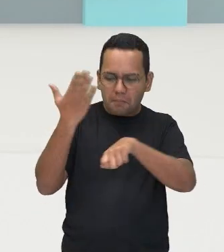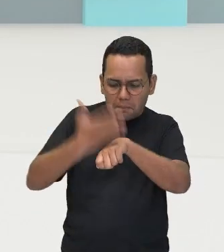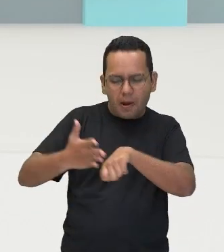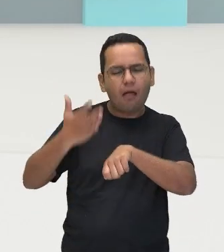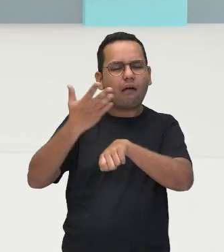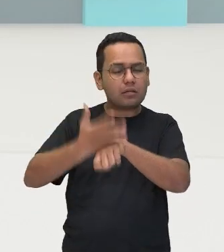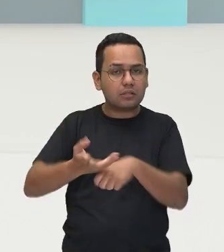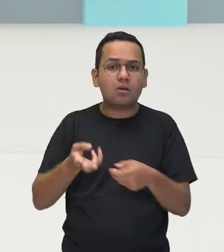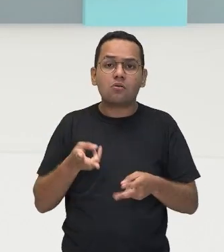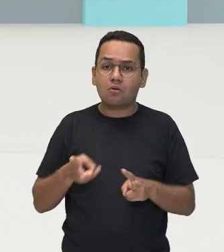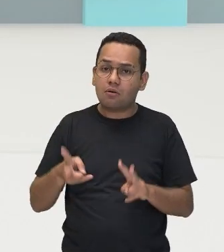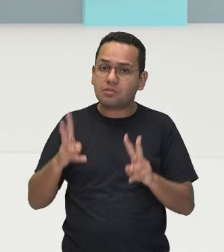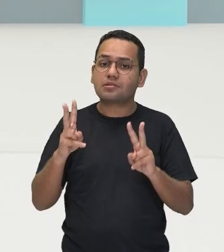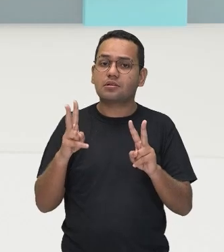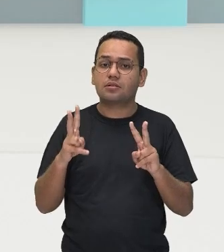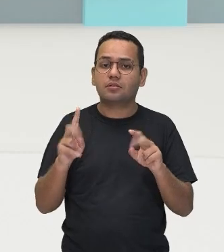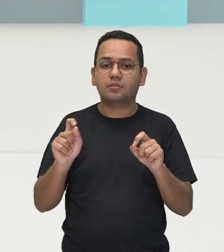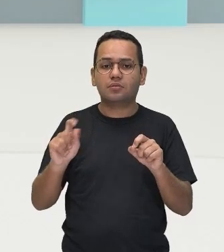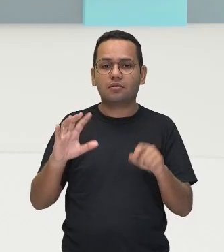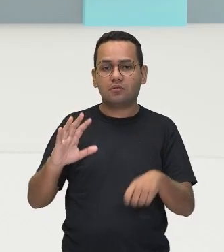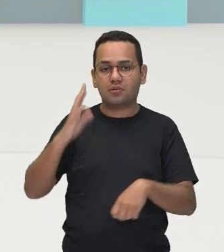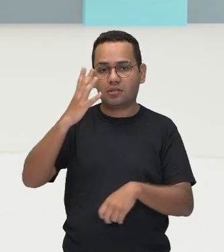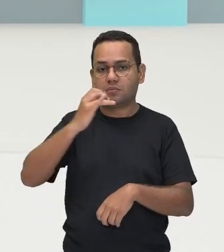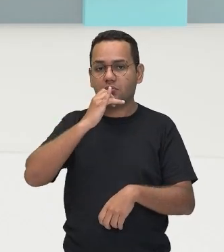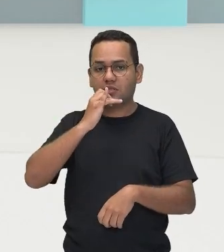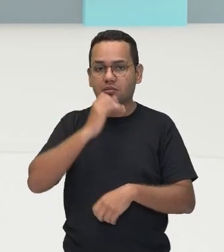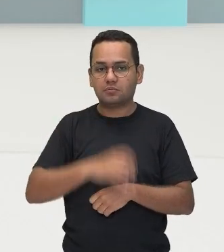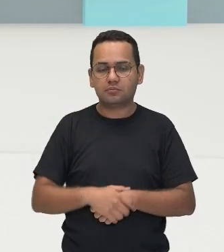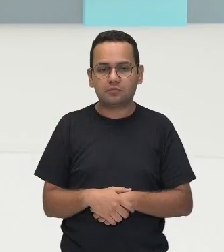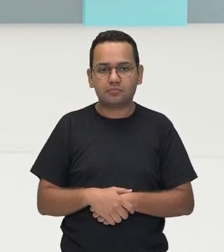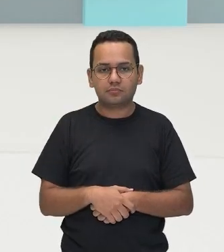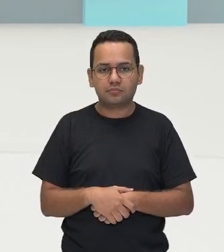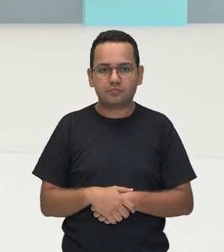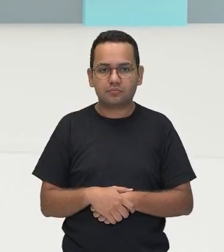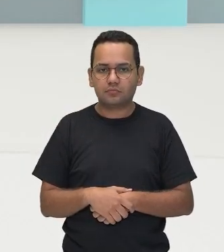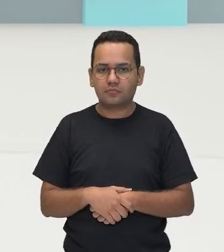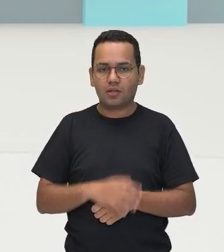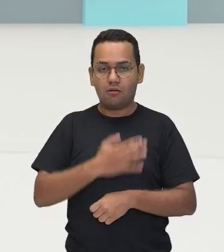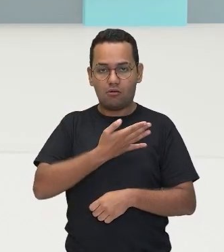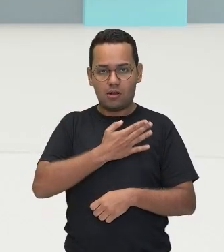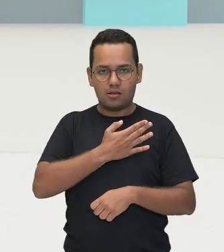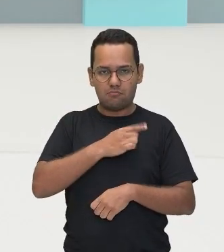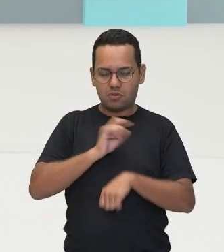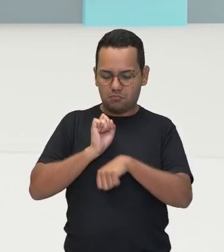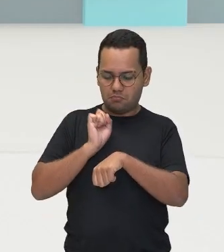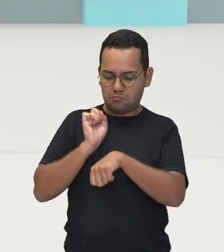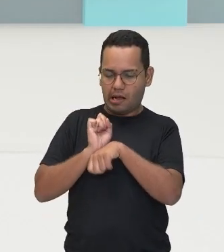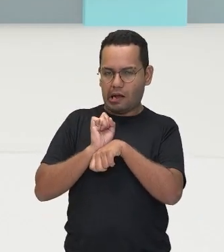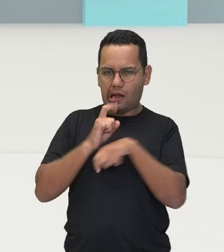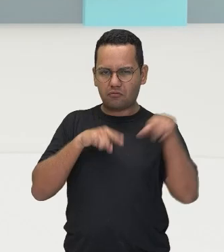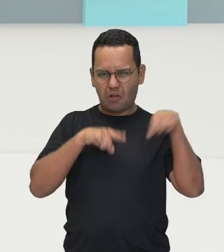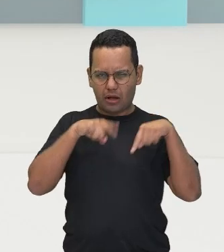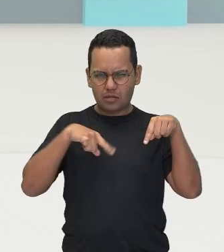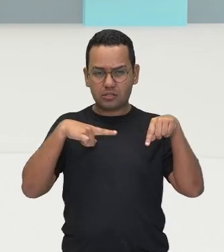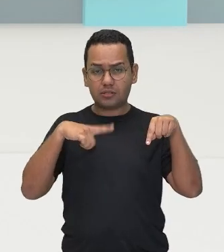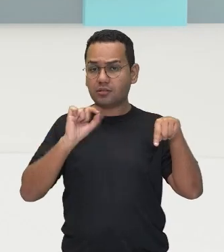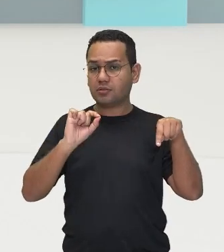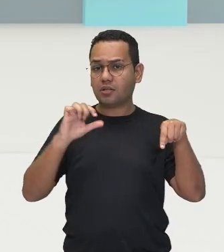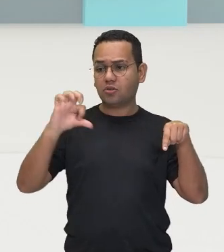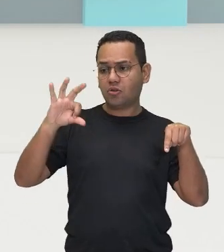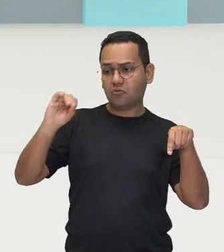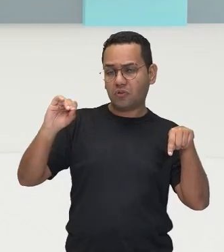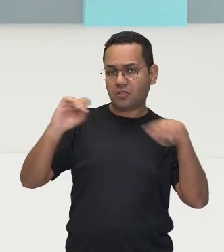né? Treinamento aeróbico. A sua frequência cardíaca em repouso, se você é parado, ela ficava lá em 90, ela vai ter uma baixa.